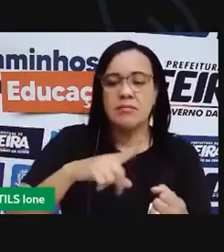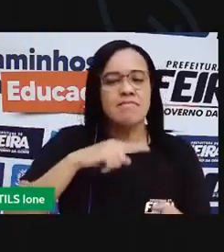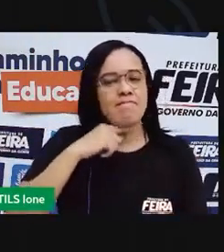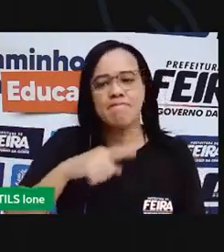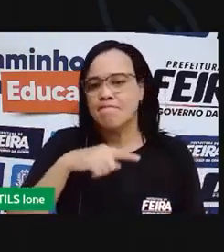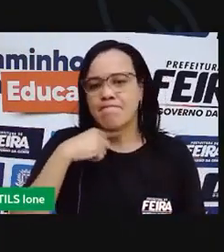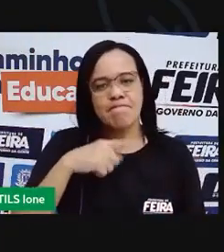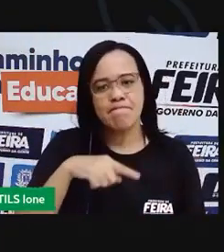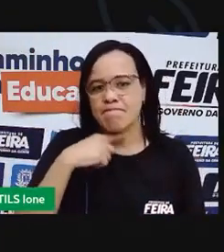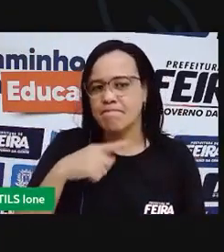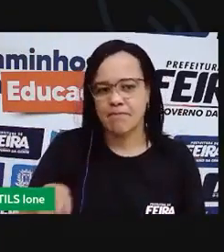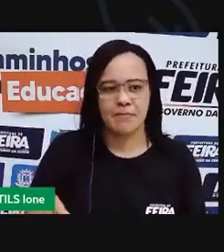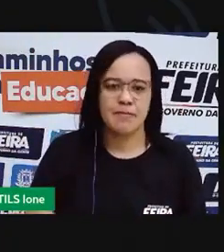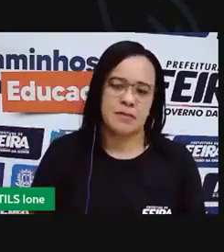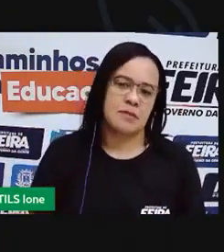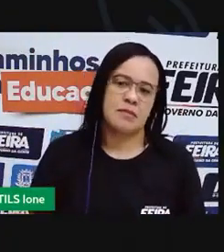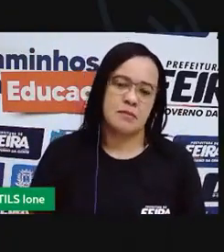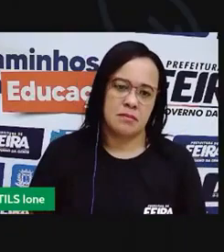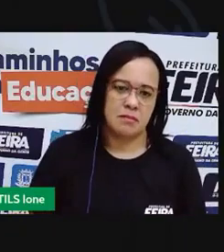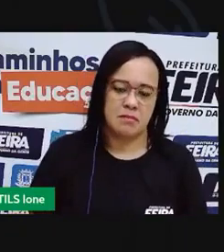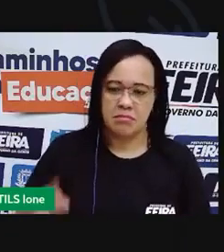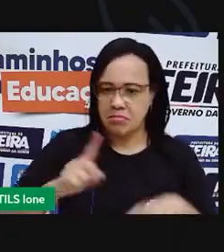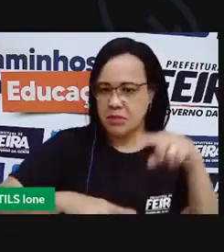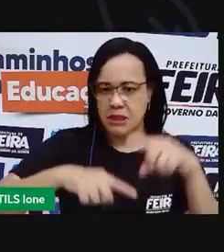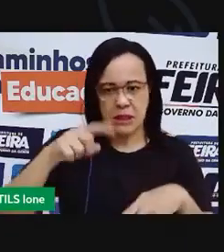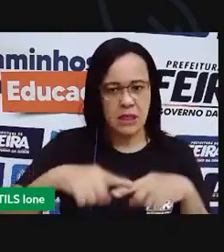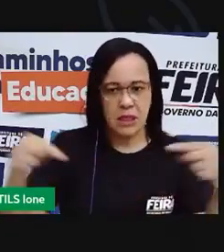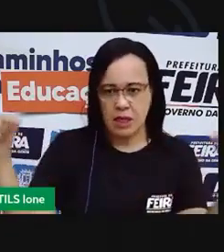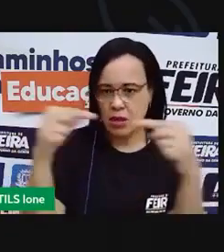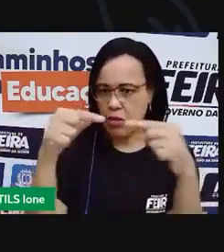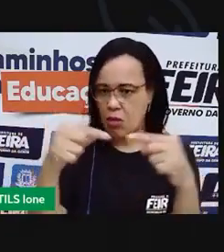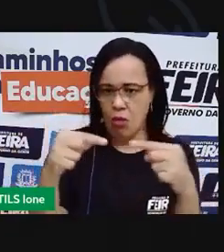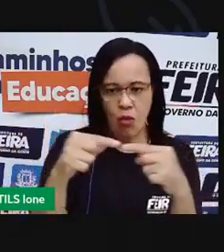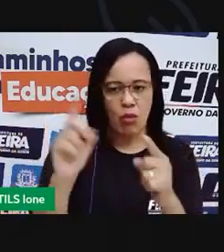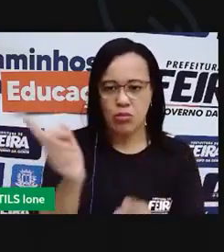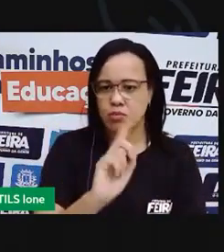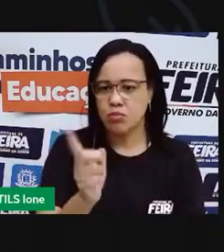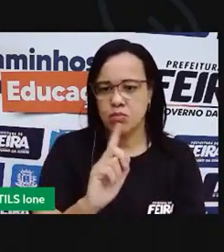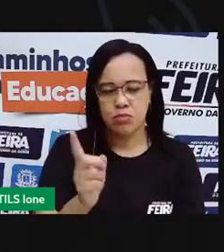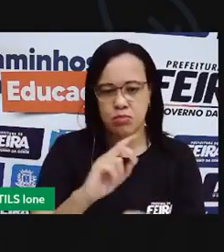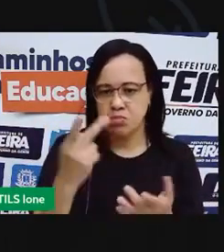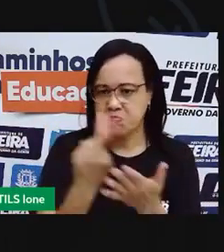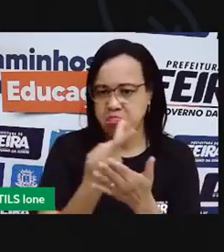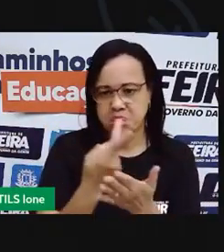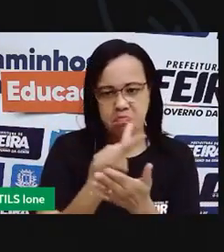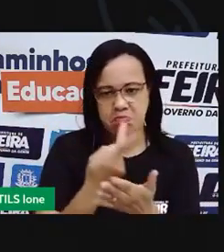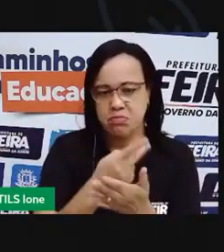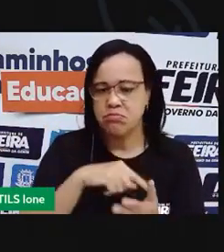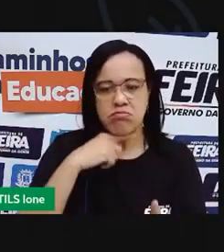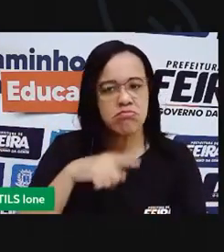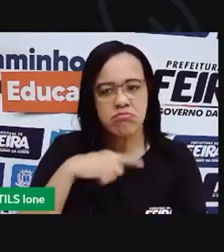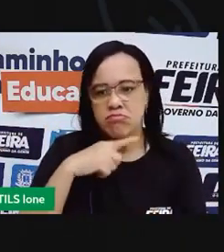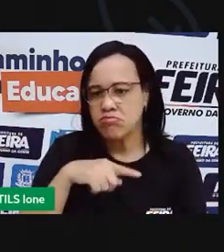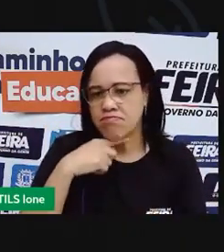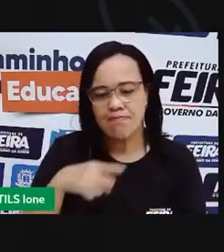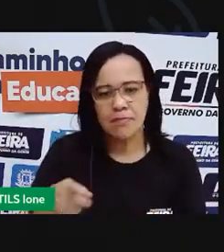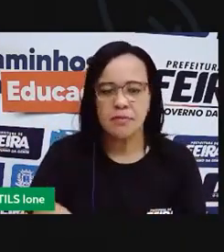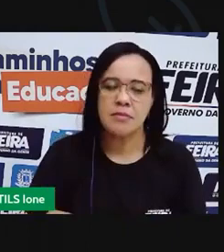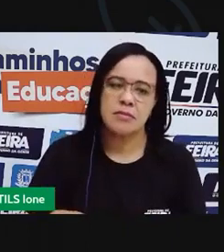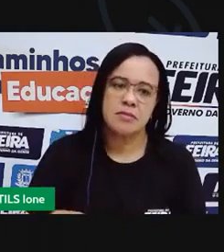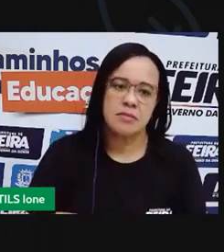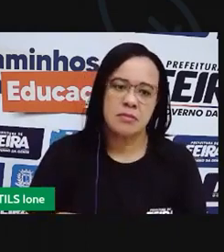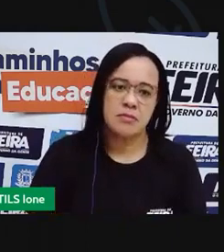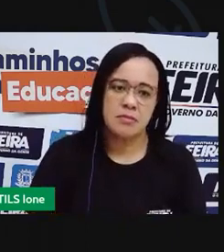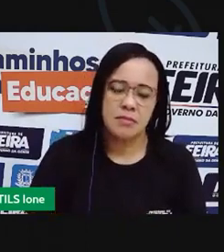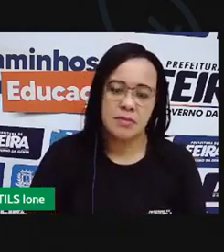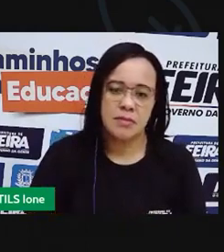então ele não vai ser material adequado então você já sabe que na sua casa na hora de